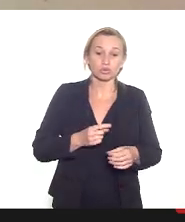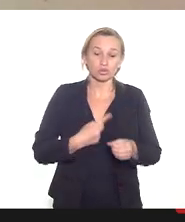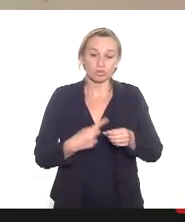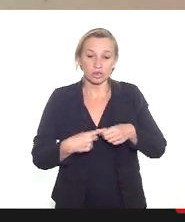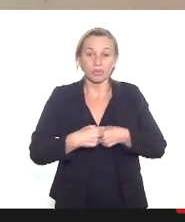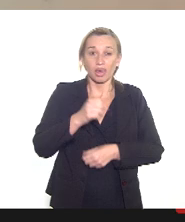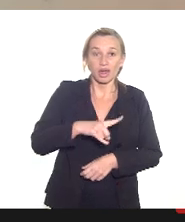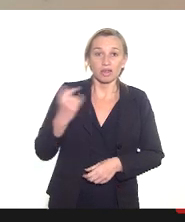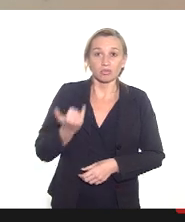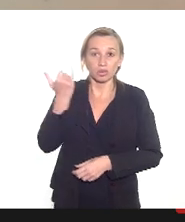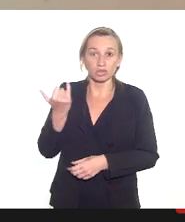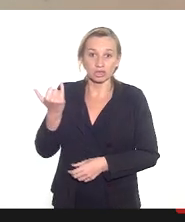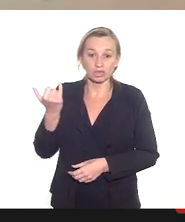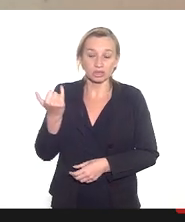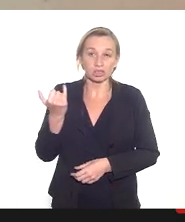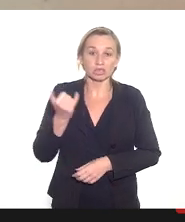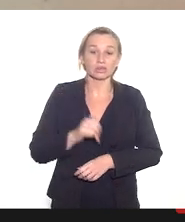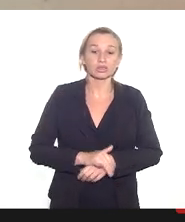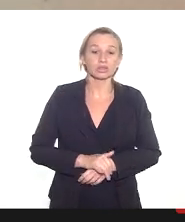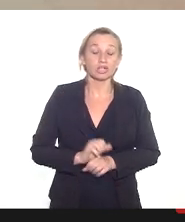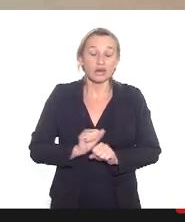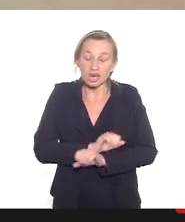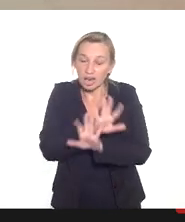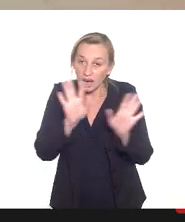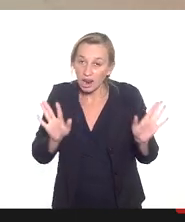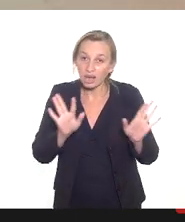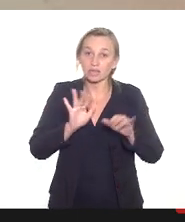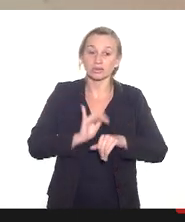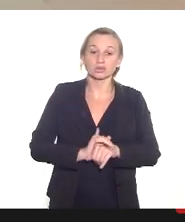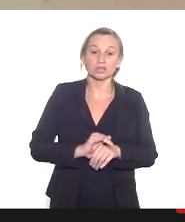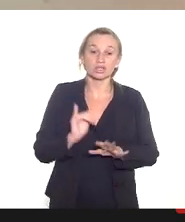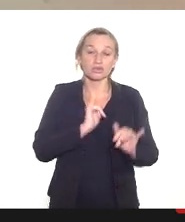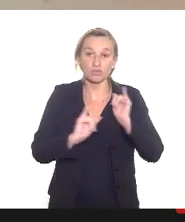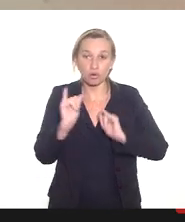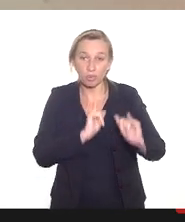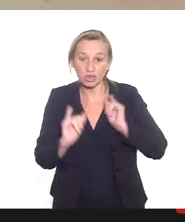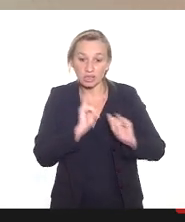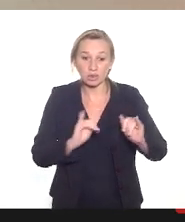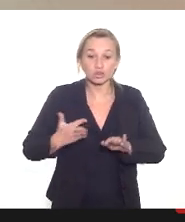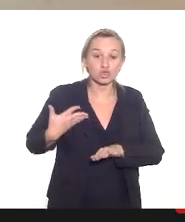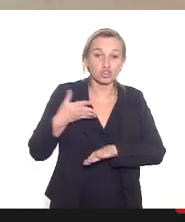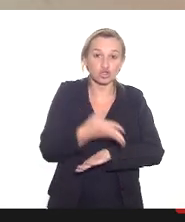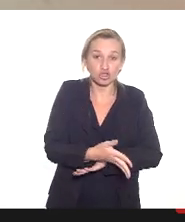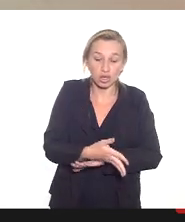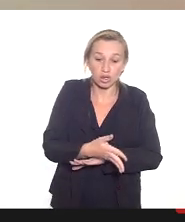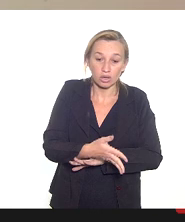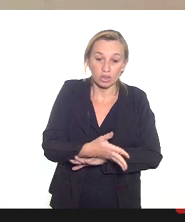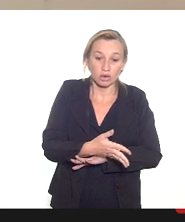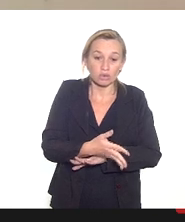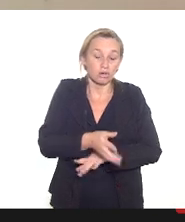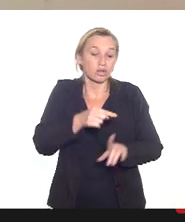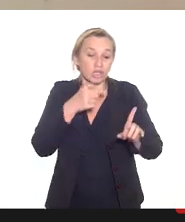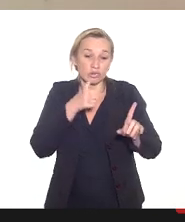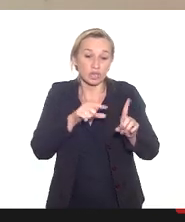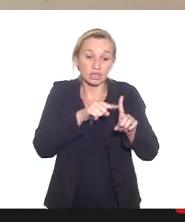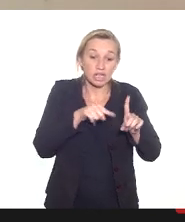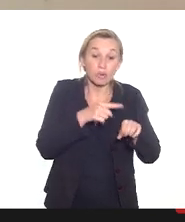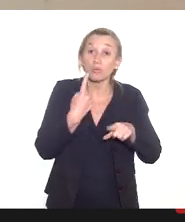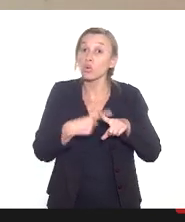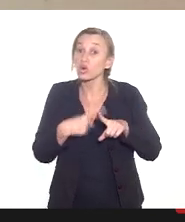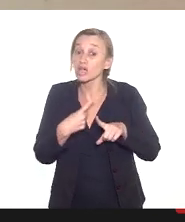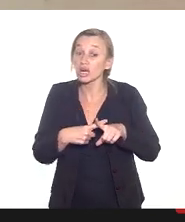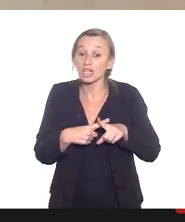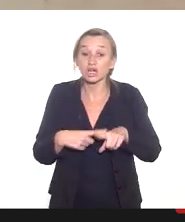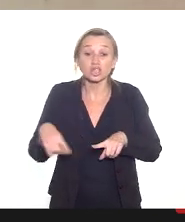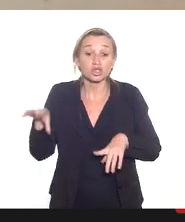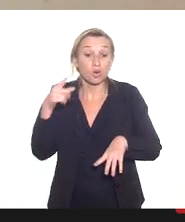que se deixe claras as informações que chegam às gestantes porque o que a gente